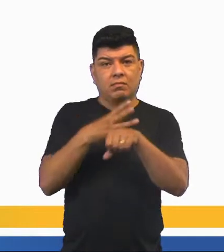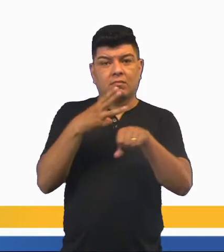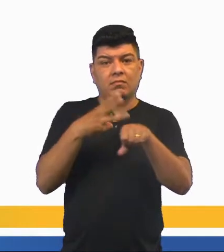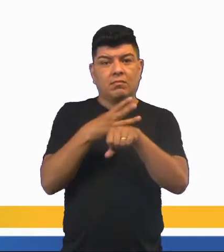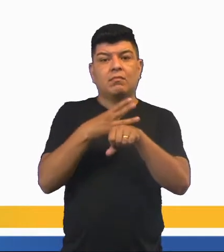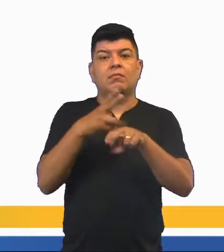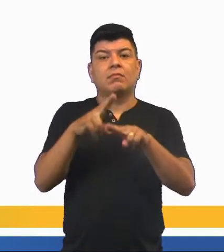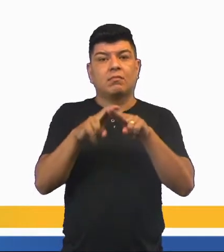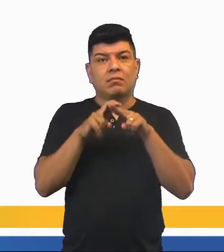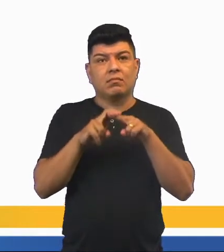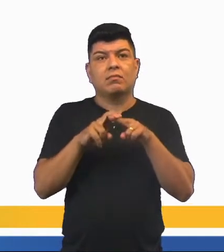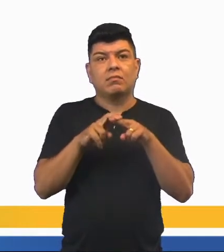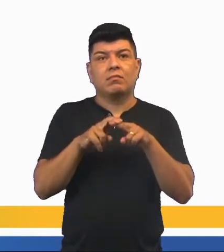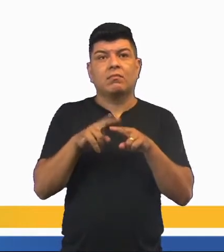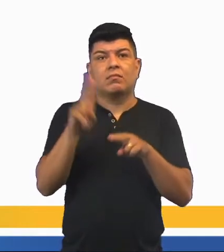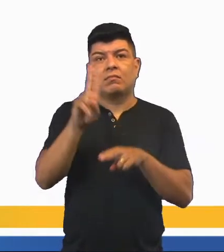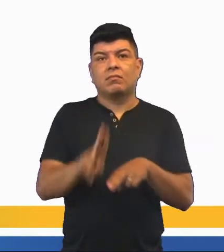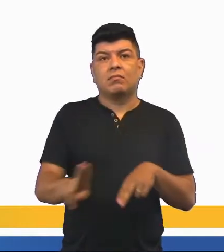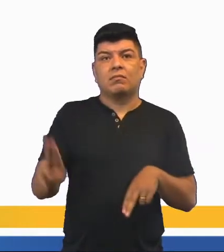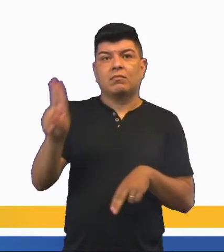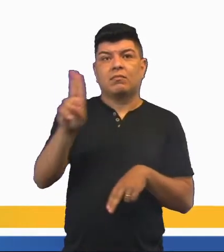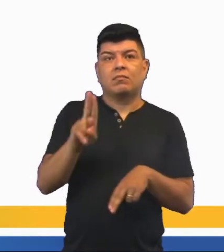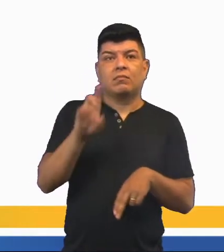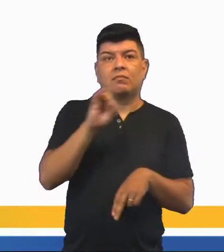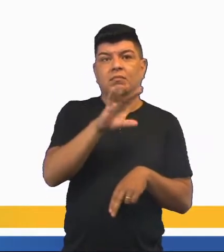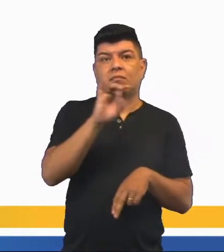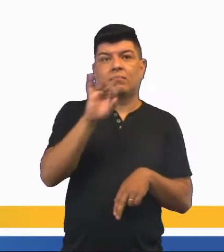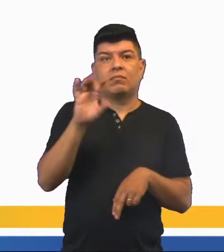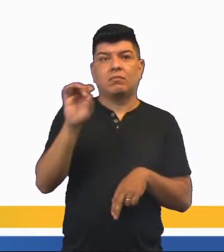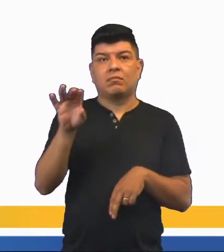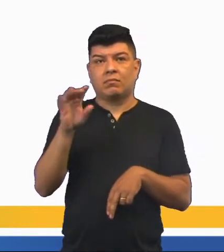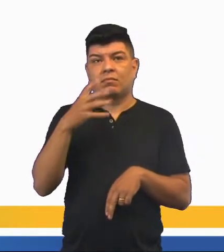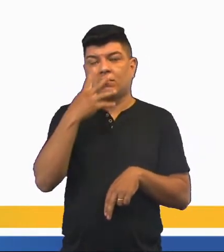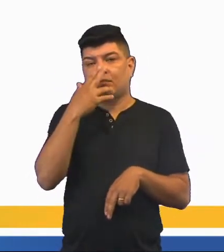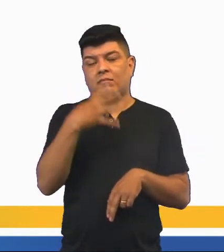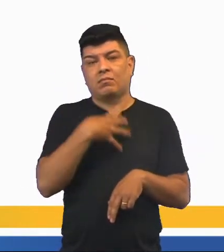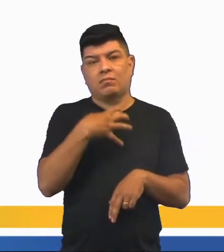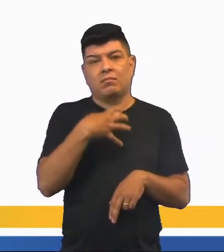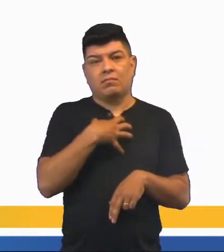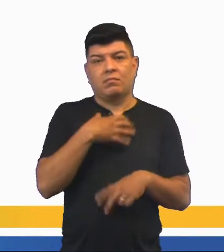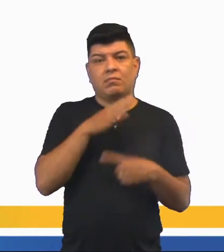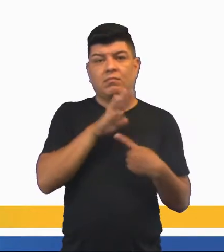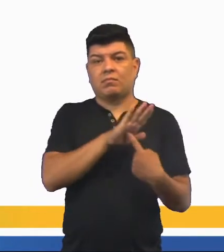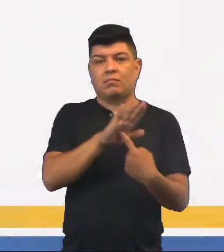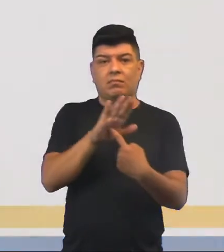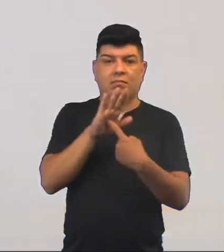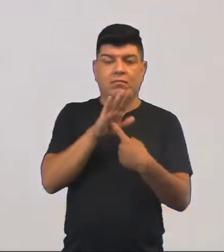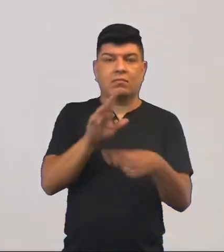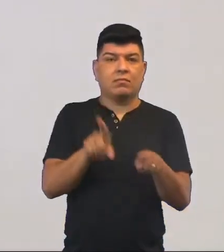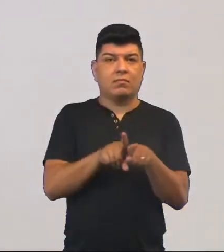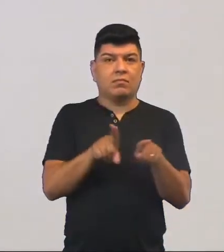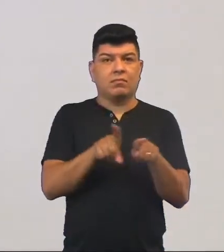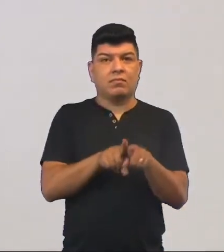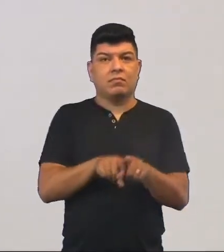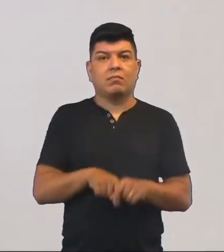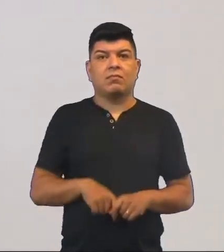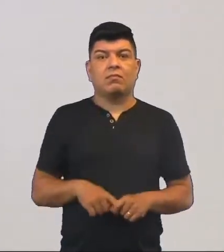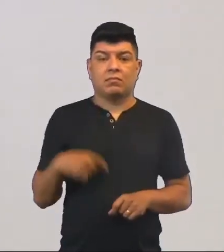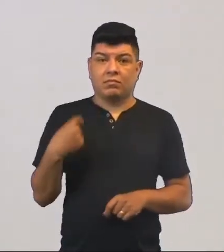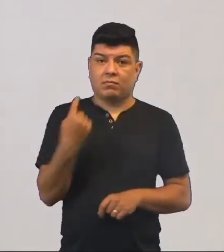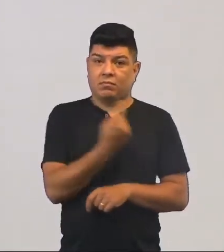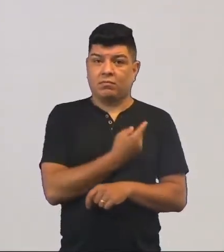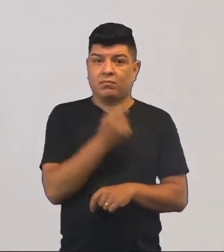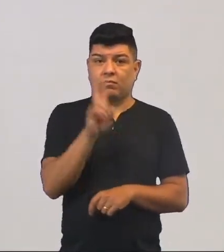E aí, nós utilizamos, cada emoji tem um sentimento, uma representação que